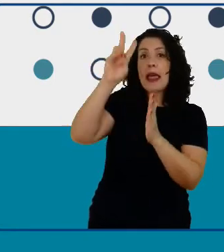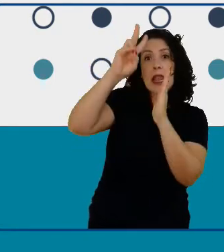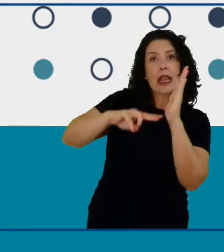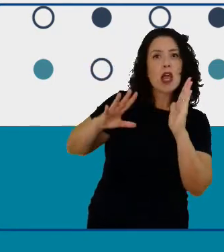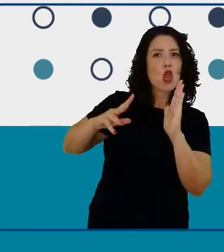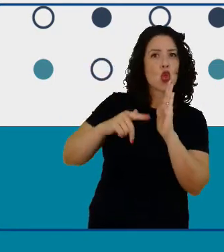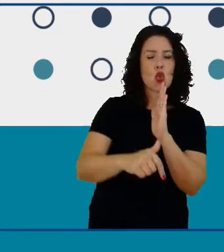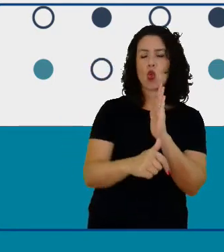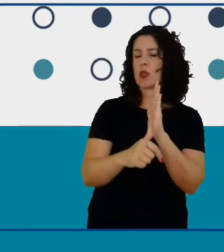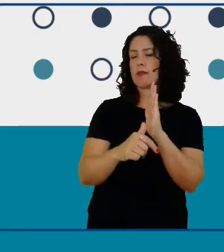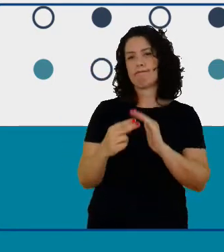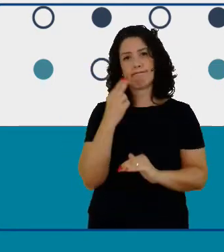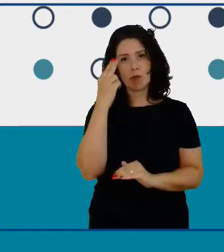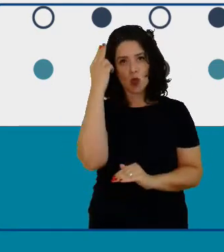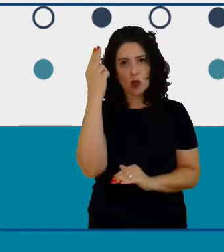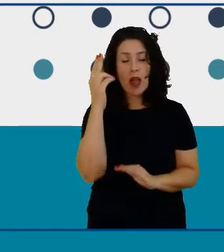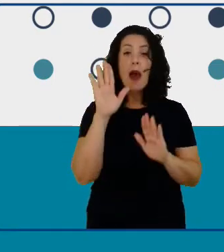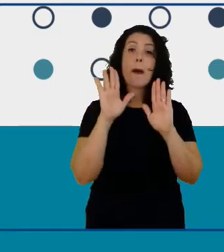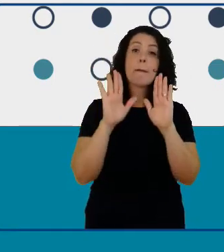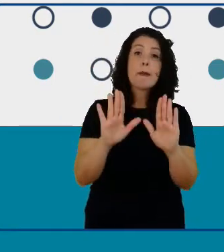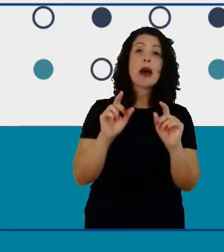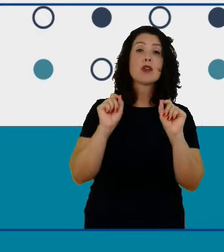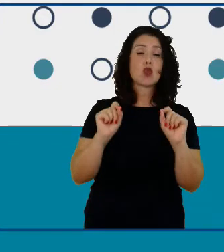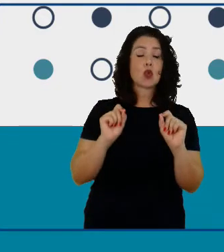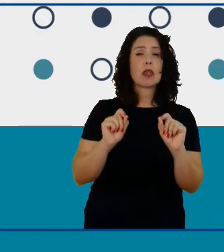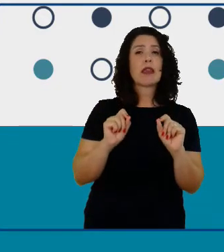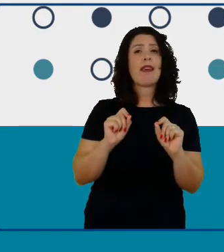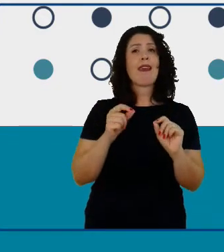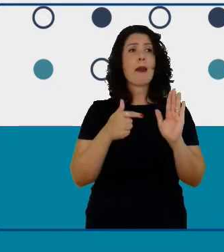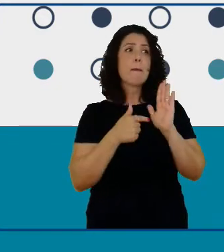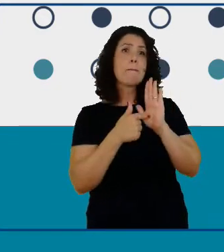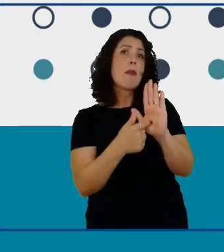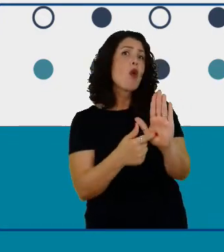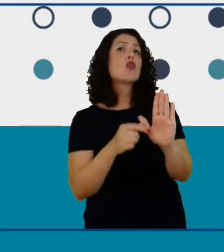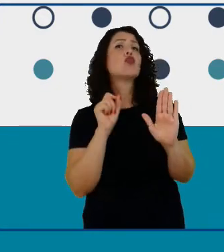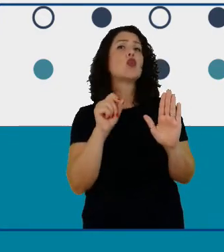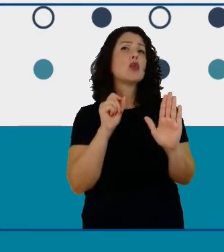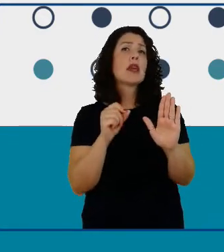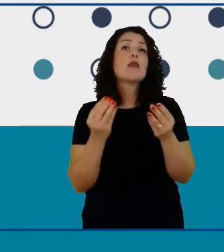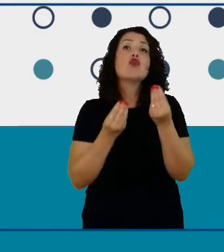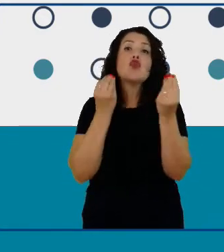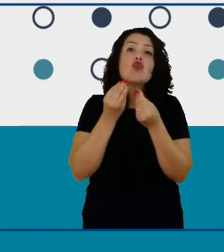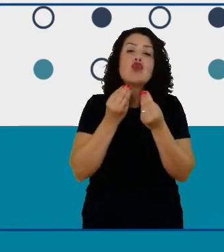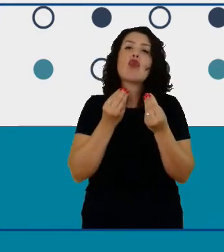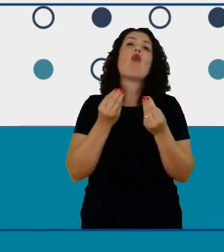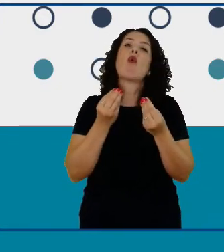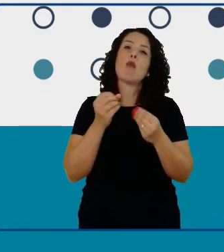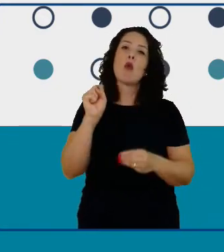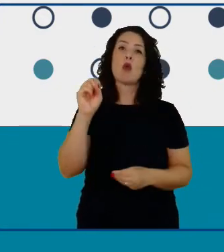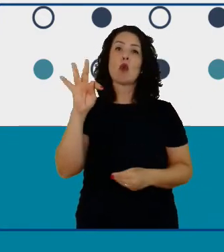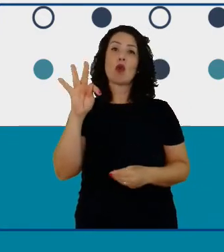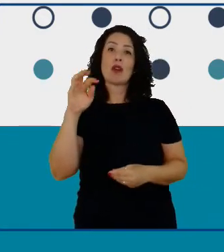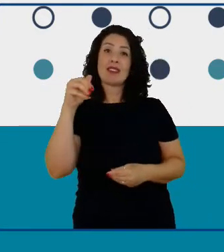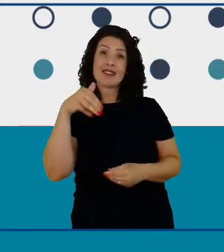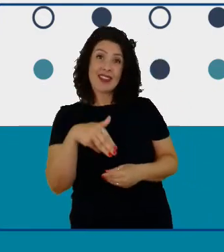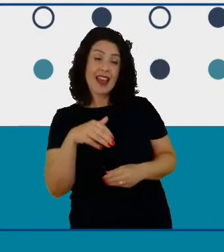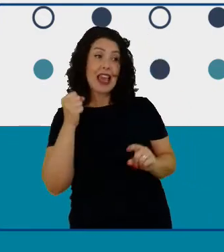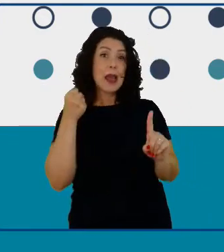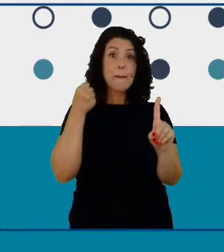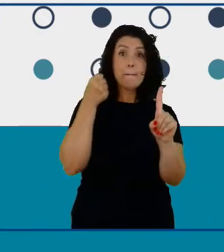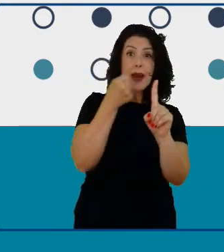essas citações elas trazem o impacto desses clubes alguns